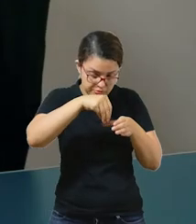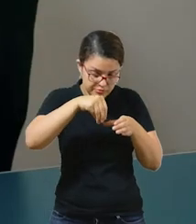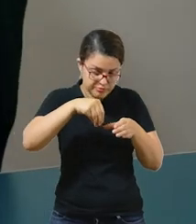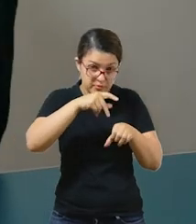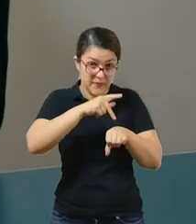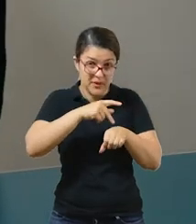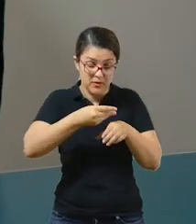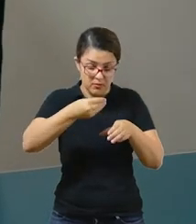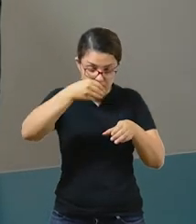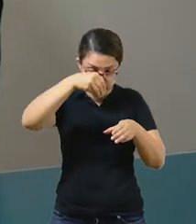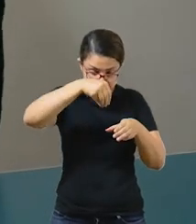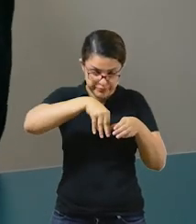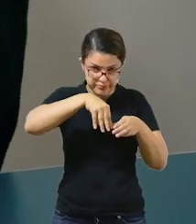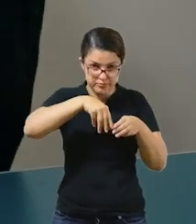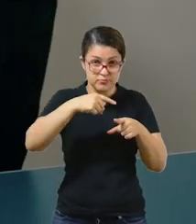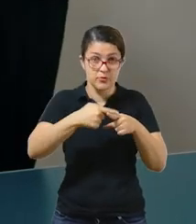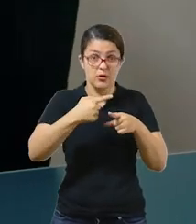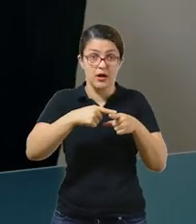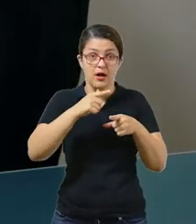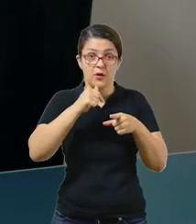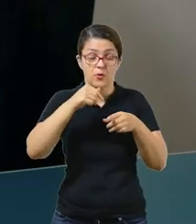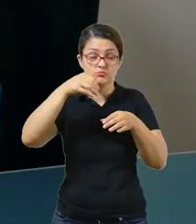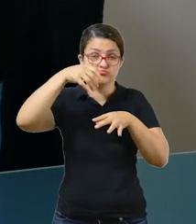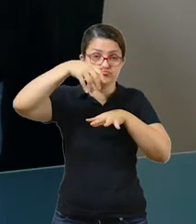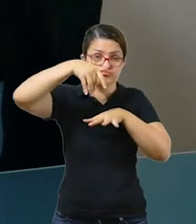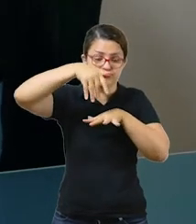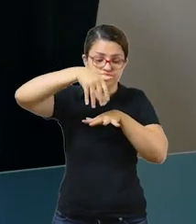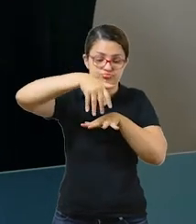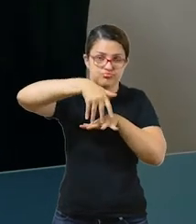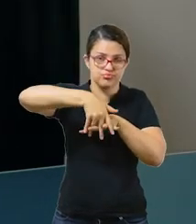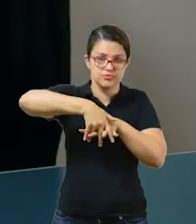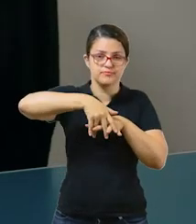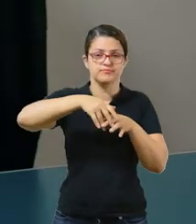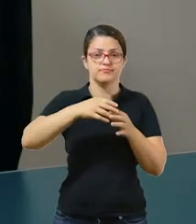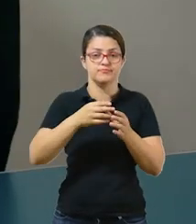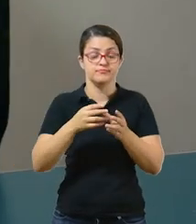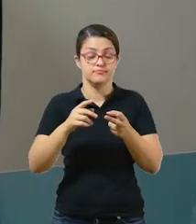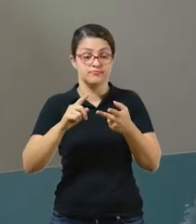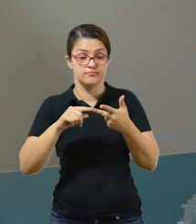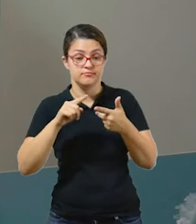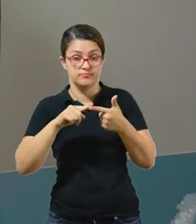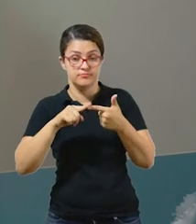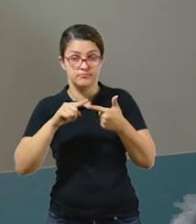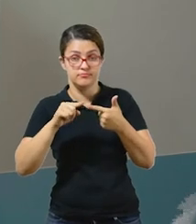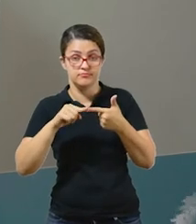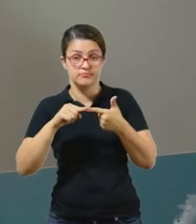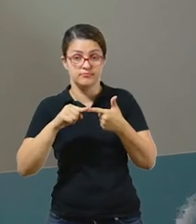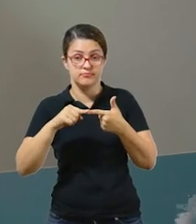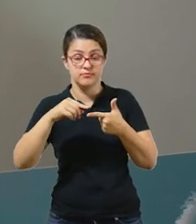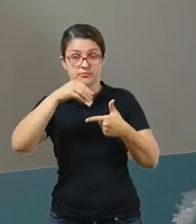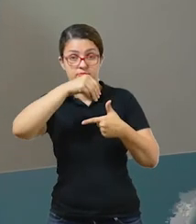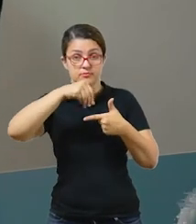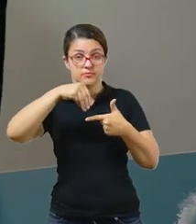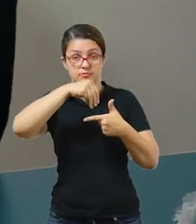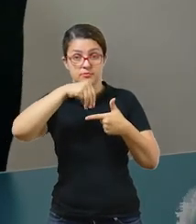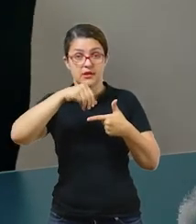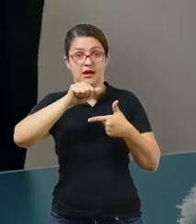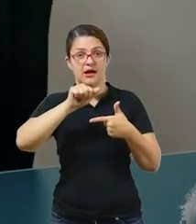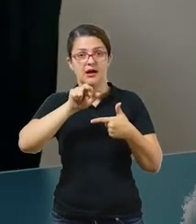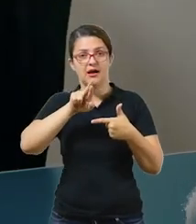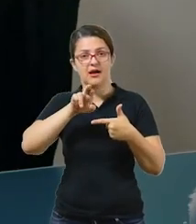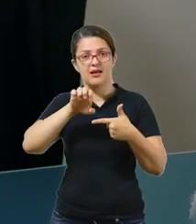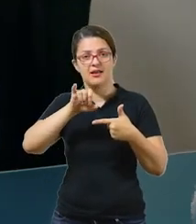fundo, tá? Para drenar a água. O segundo passo, você vai adicionar a areia grossa, que facilita o